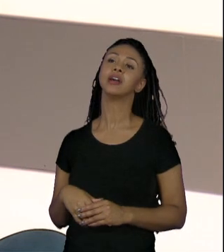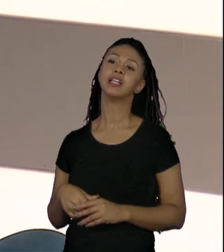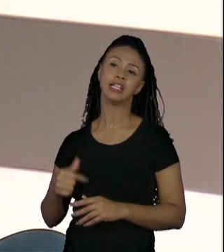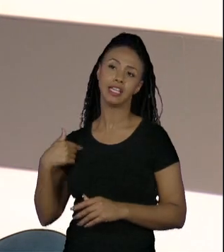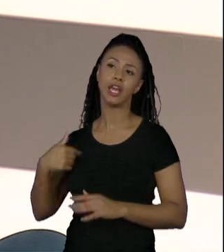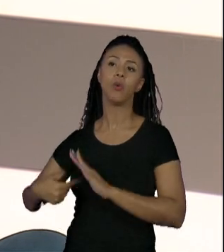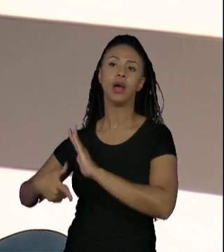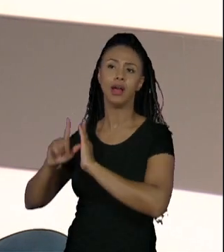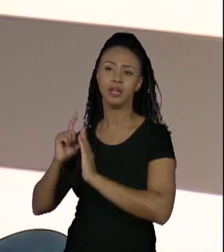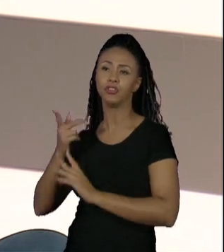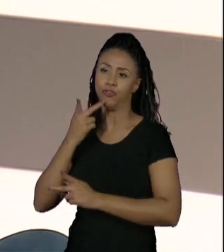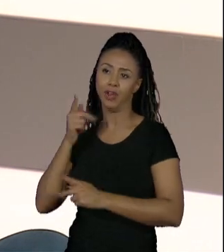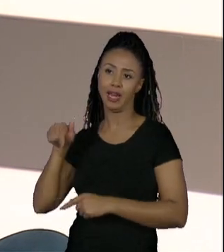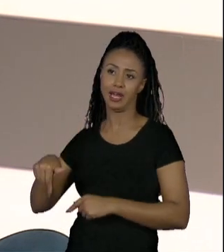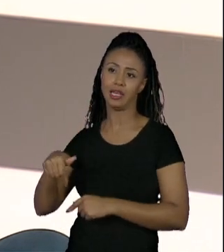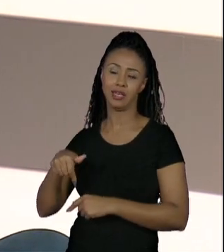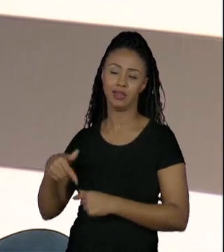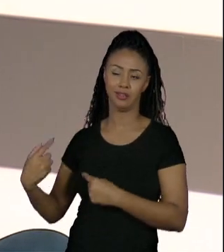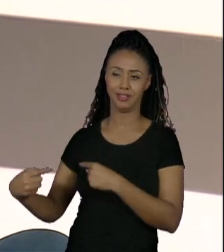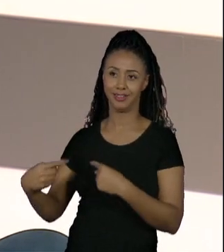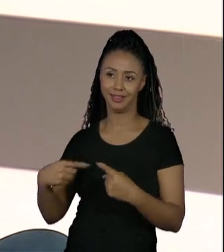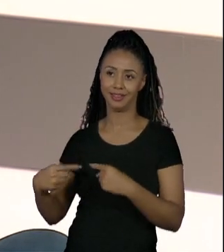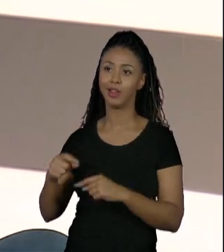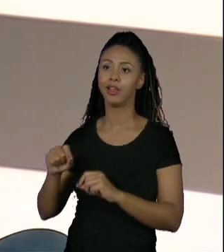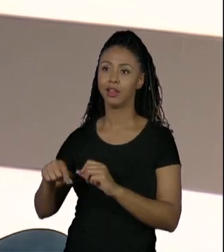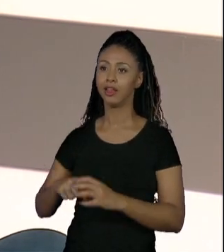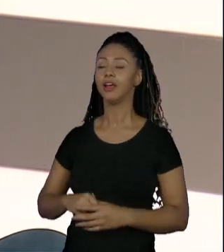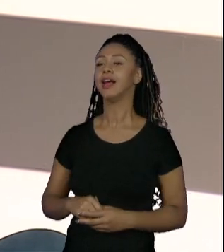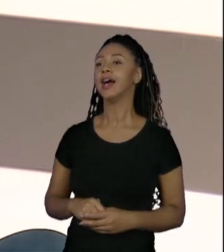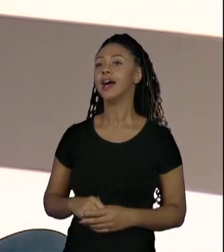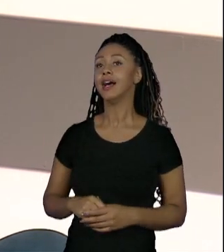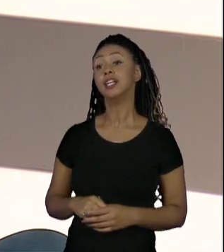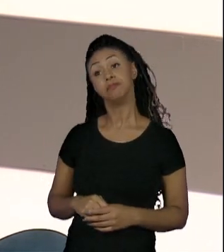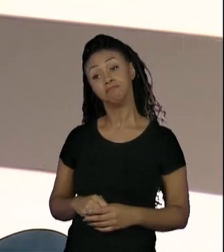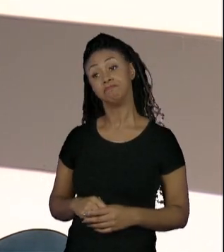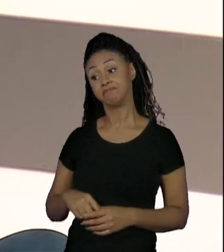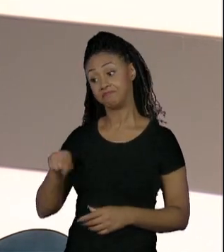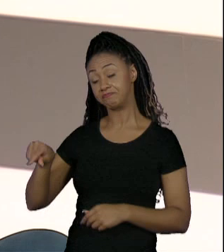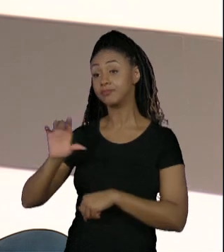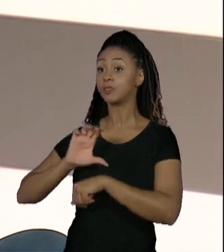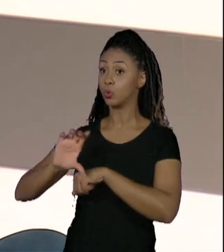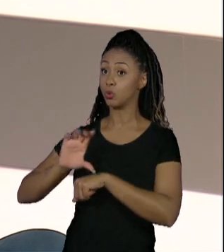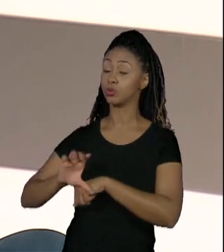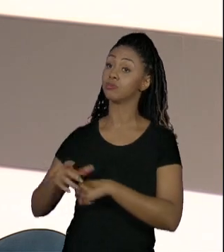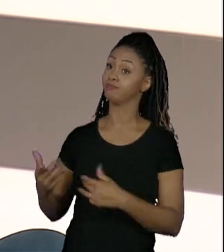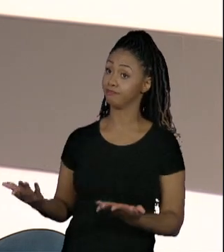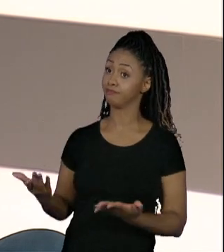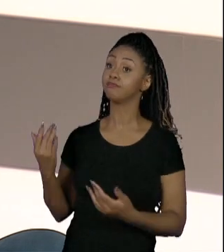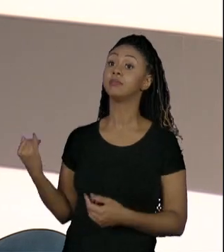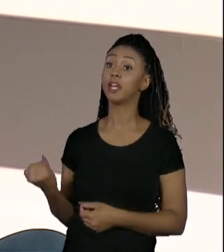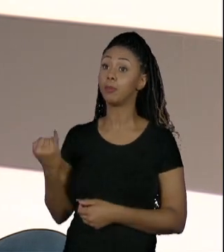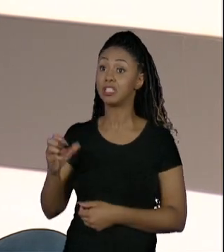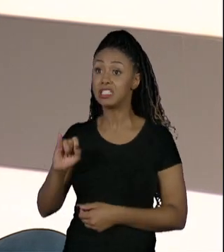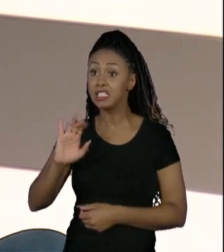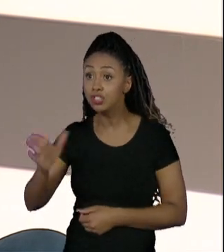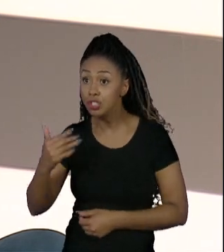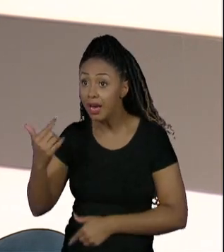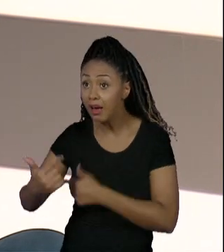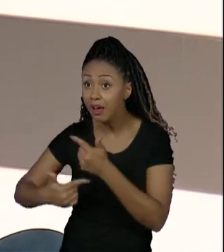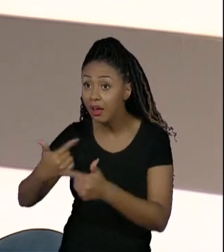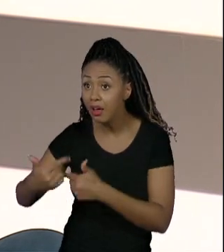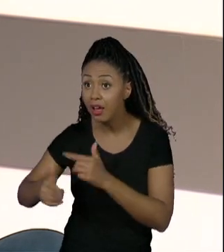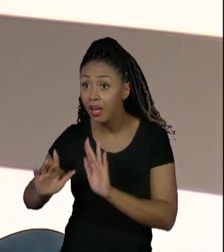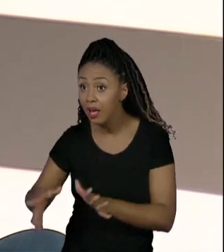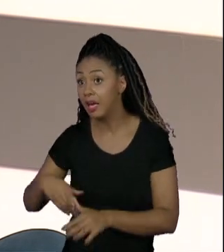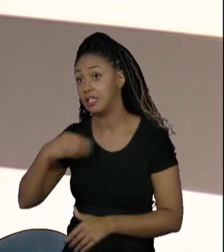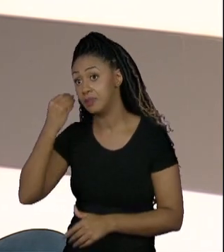pontuei ao longo da nossa discussão aqui. Eu acho que é um curso importante para quem estiver já no mercado de trabalho e for